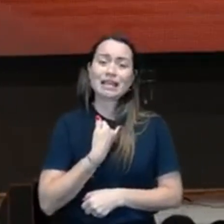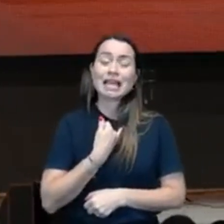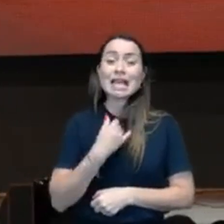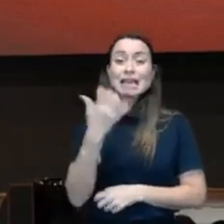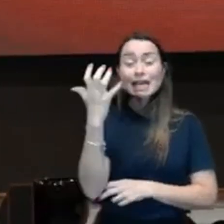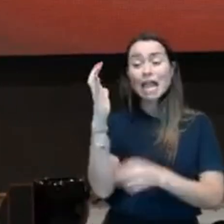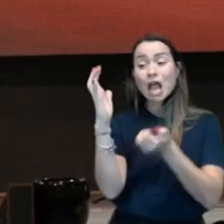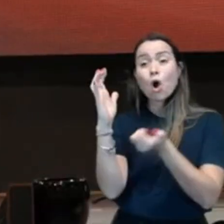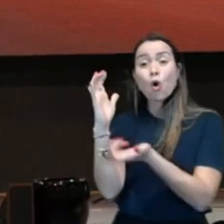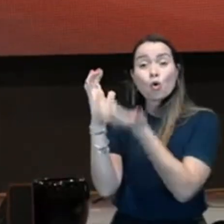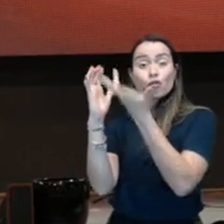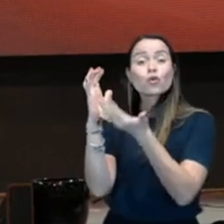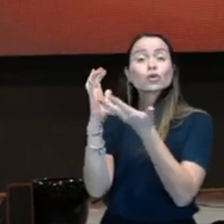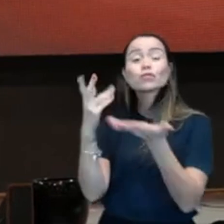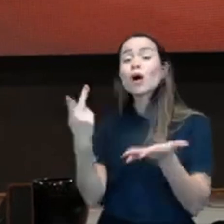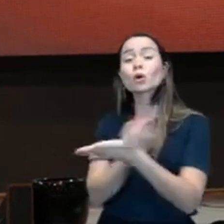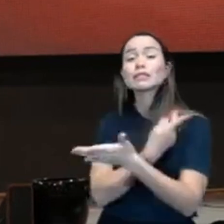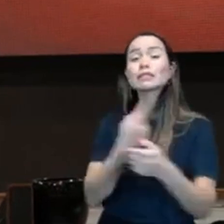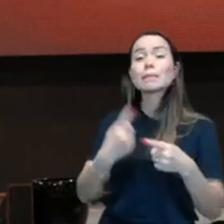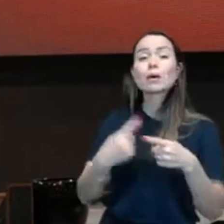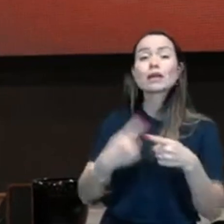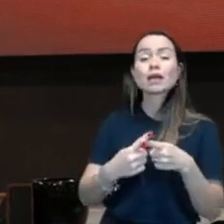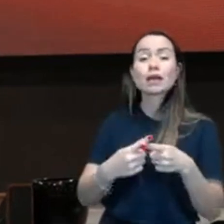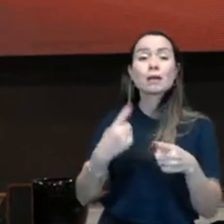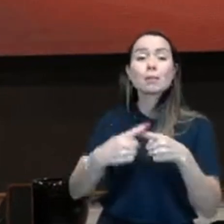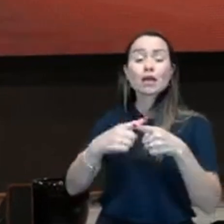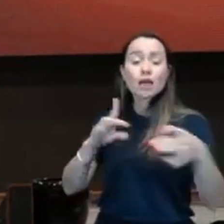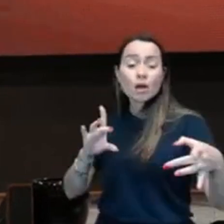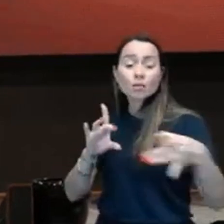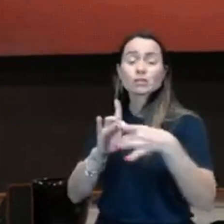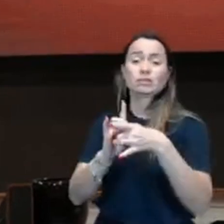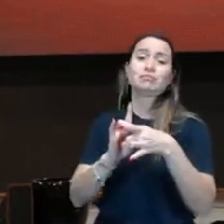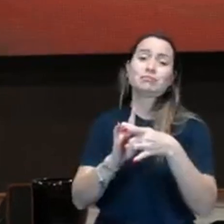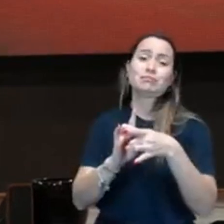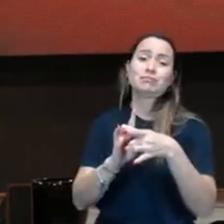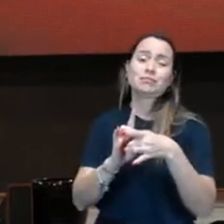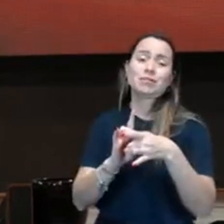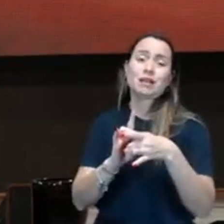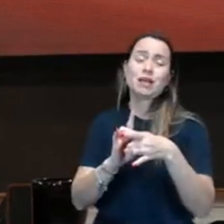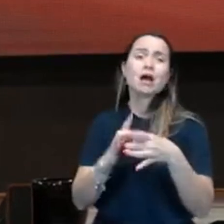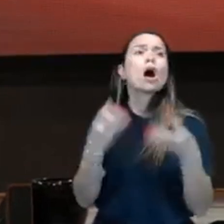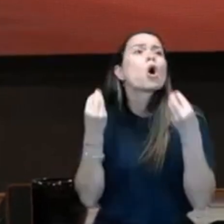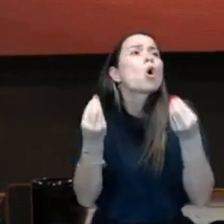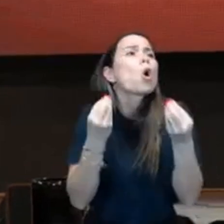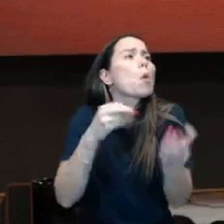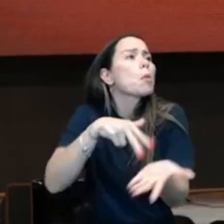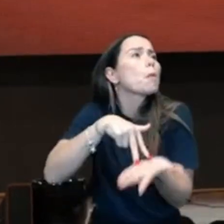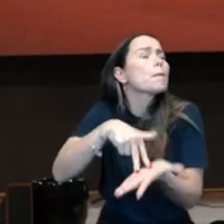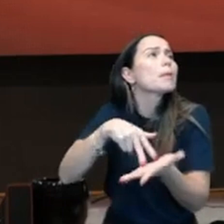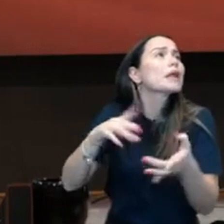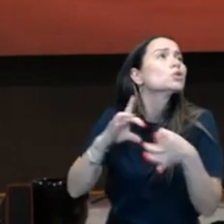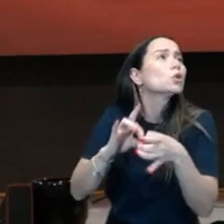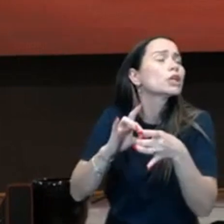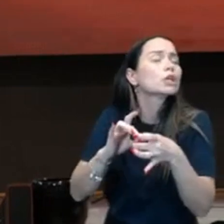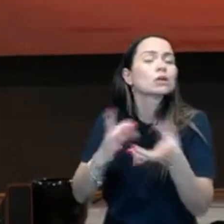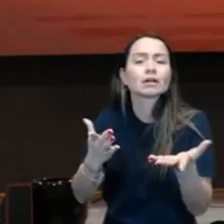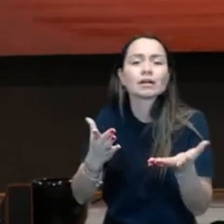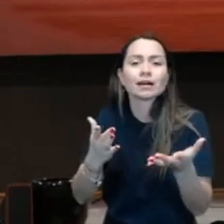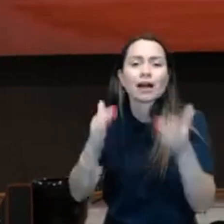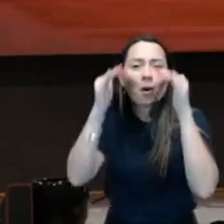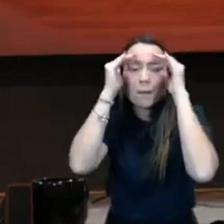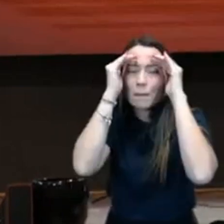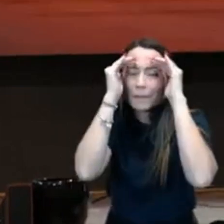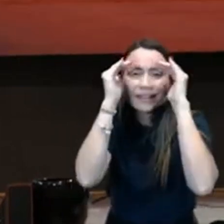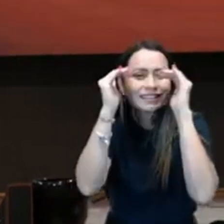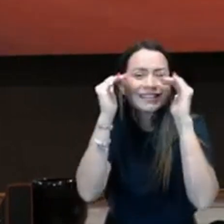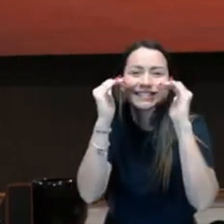A permanência, pastor, como que eu permaneço? Permanece obedecendo. Permanecer, fazer o que